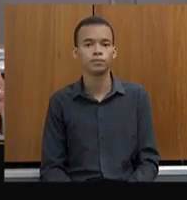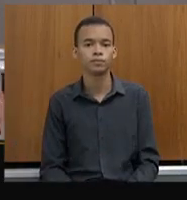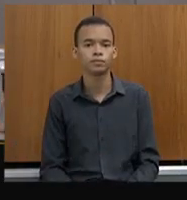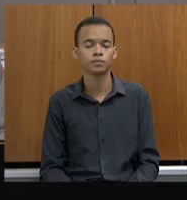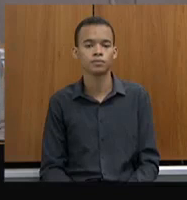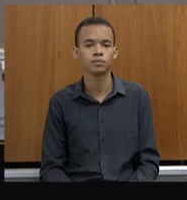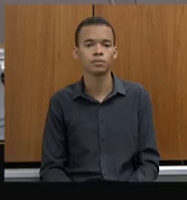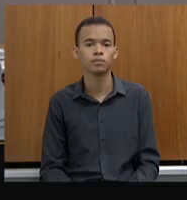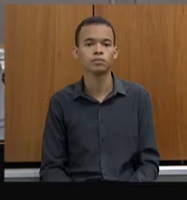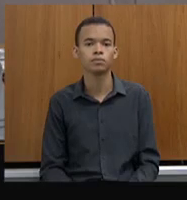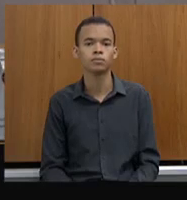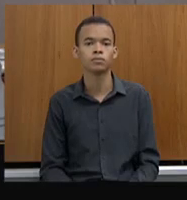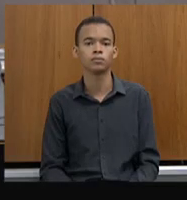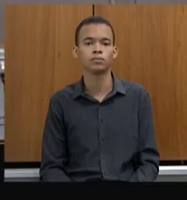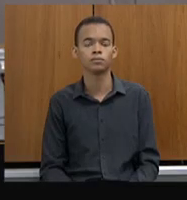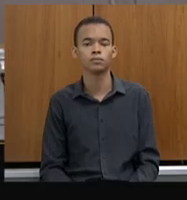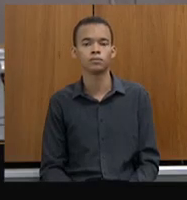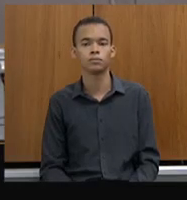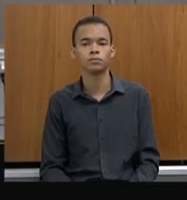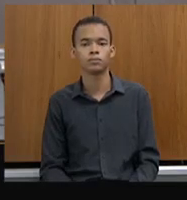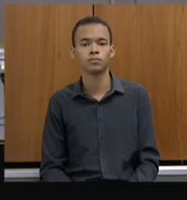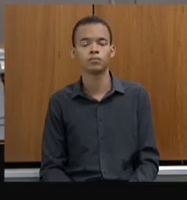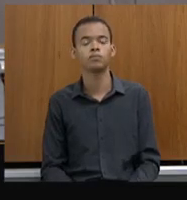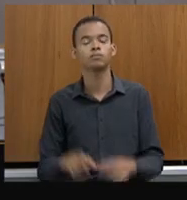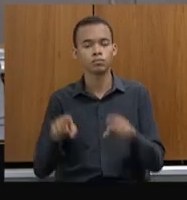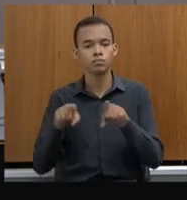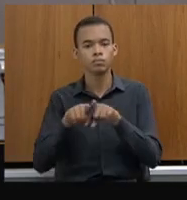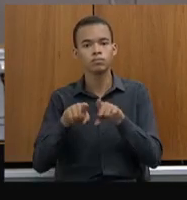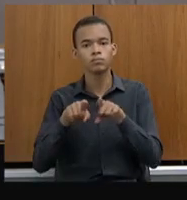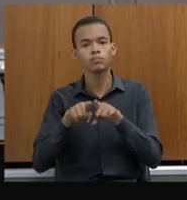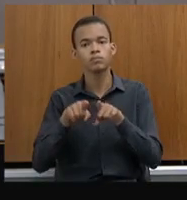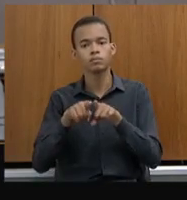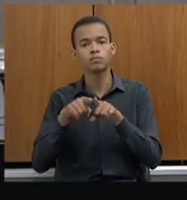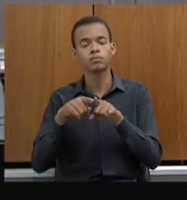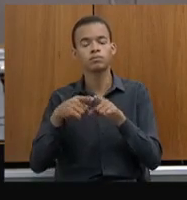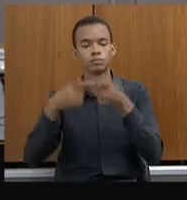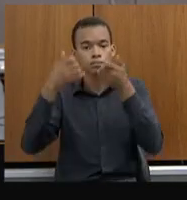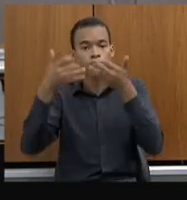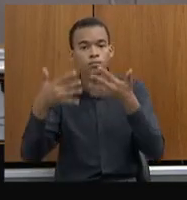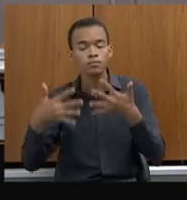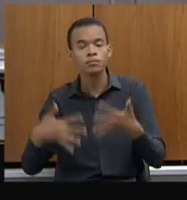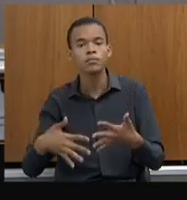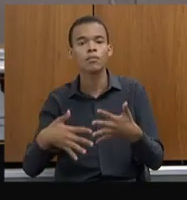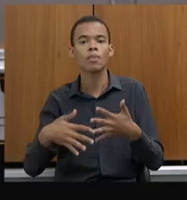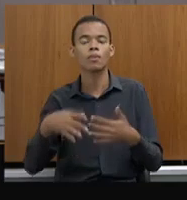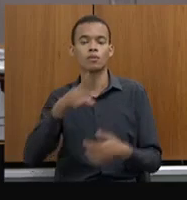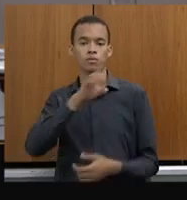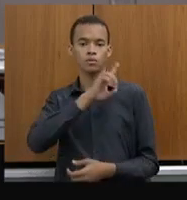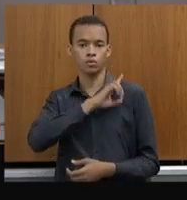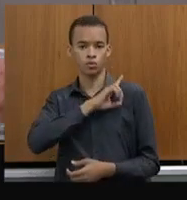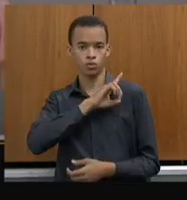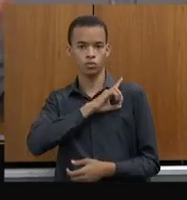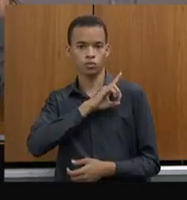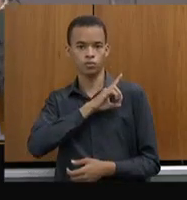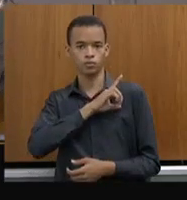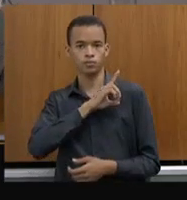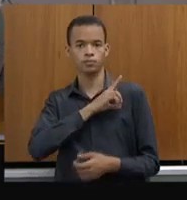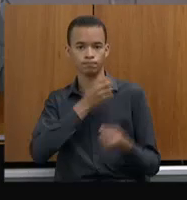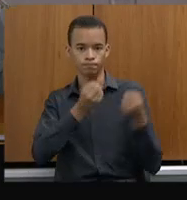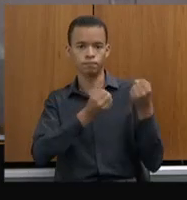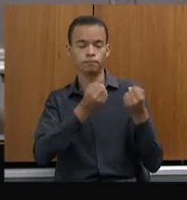ressaltar que fizemos a implantação, por exemplo, no Detran, vale a pena destaque,